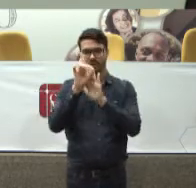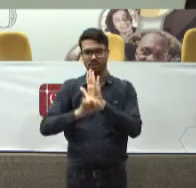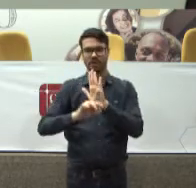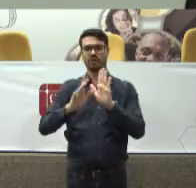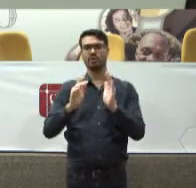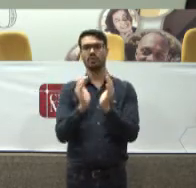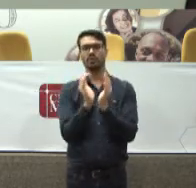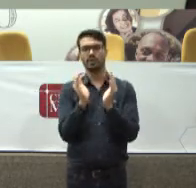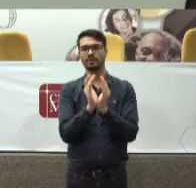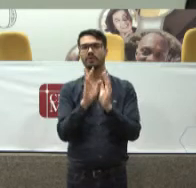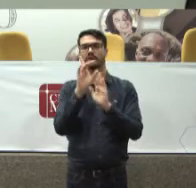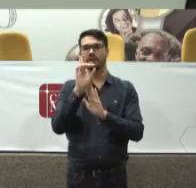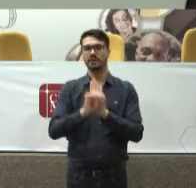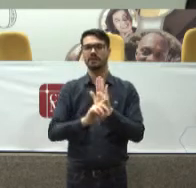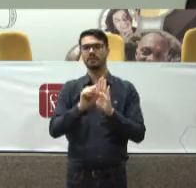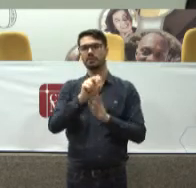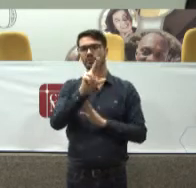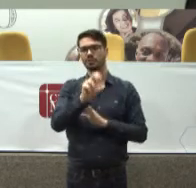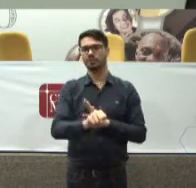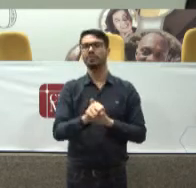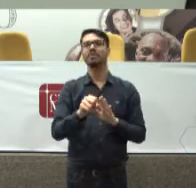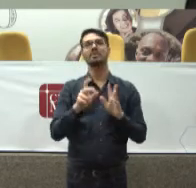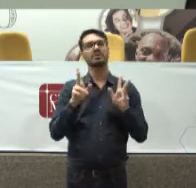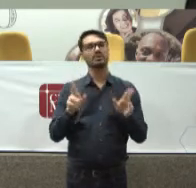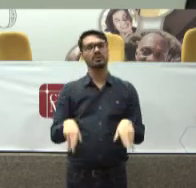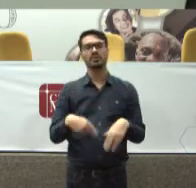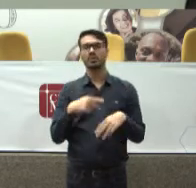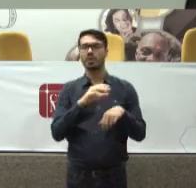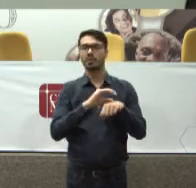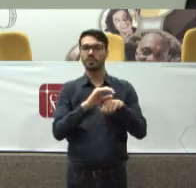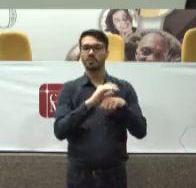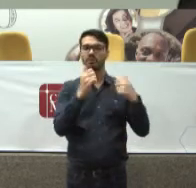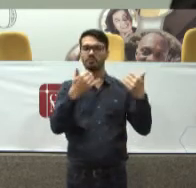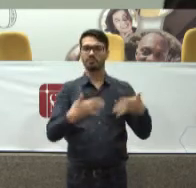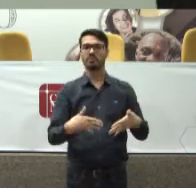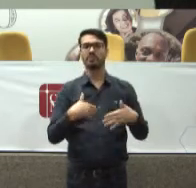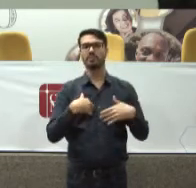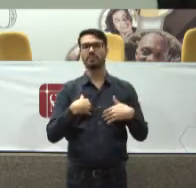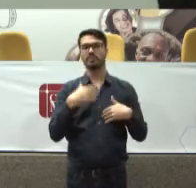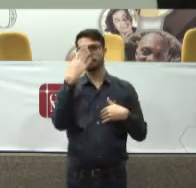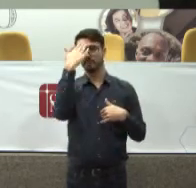de garantir Um SUS Nos modos Que a Constituição Foi bem definida Muito obrigado